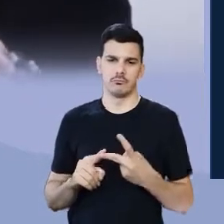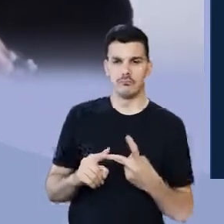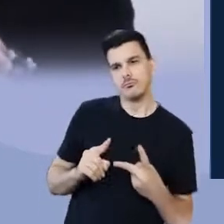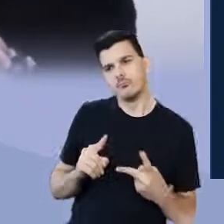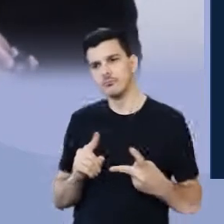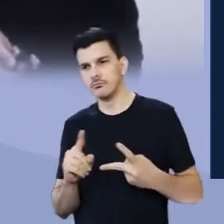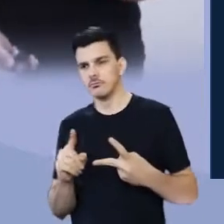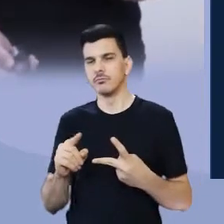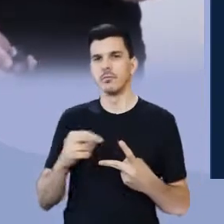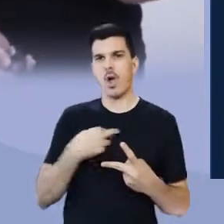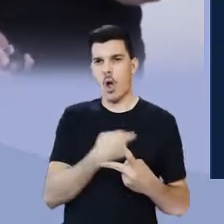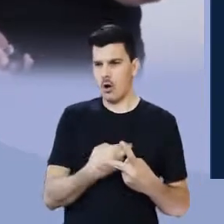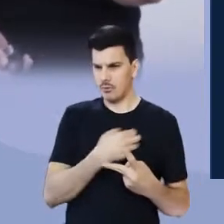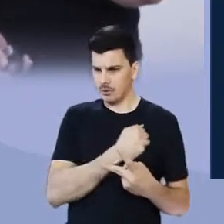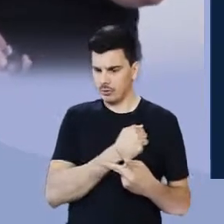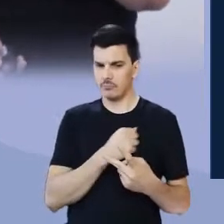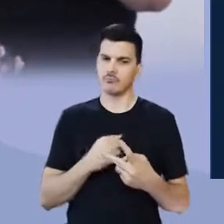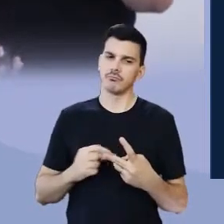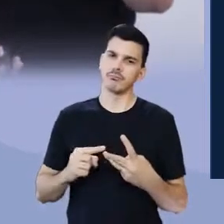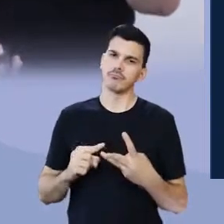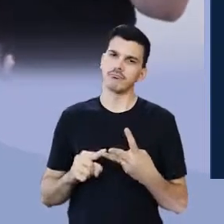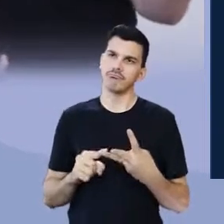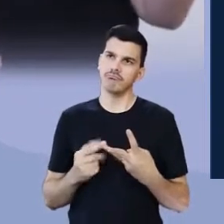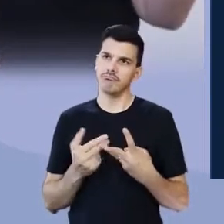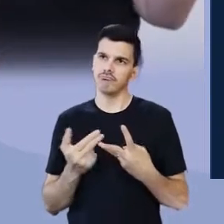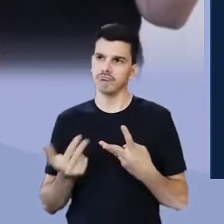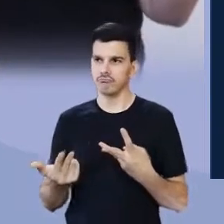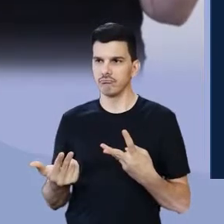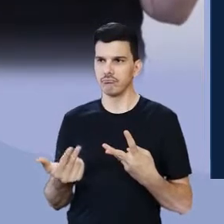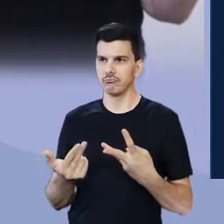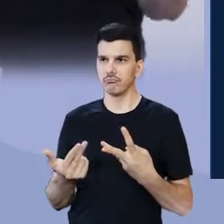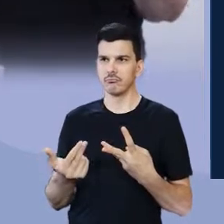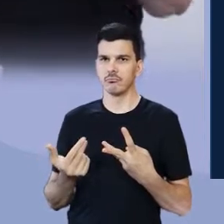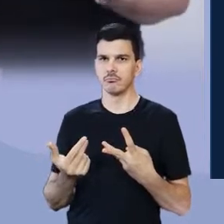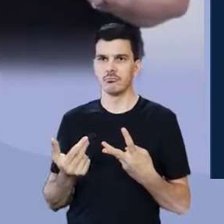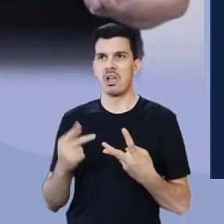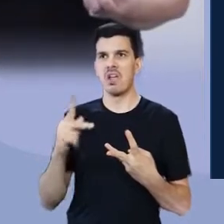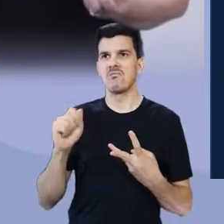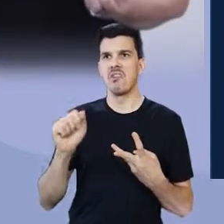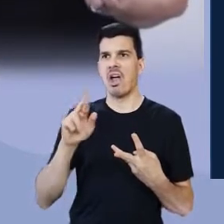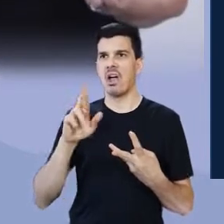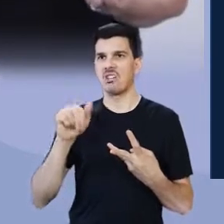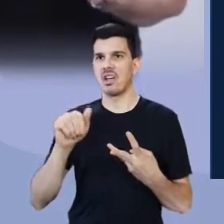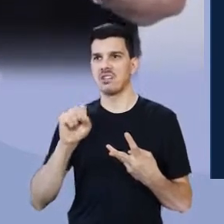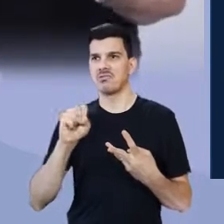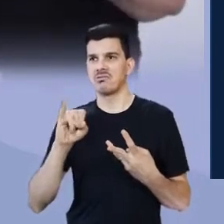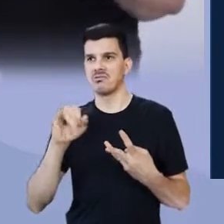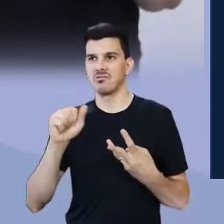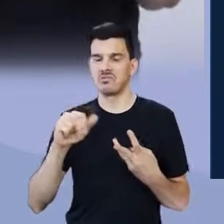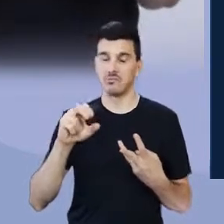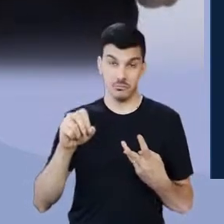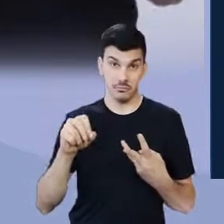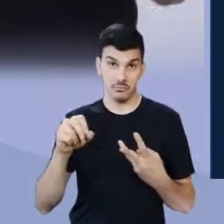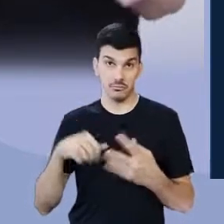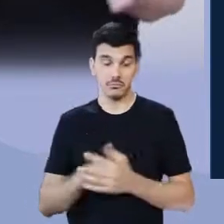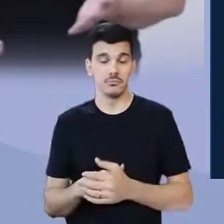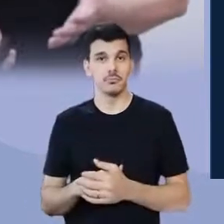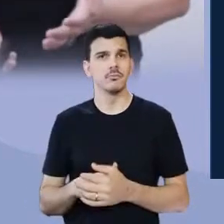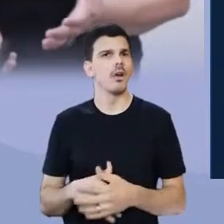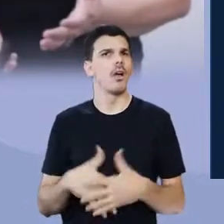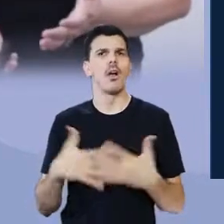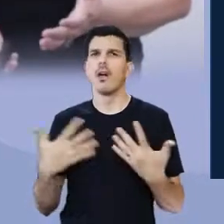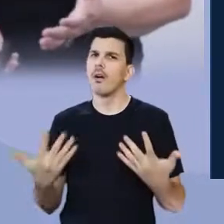moldes romantismo. Seria moldes, então, parnasiano. Quais